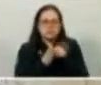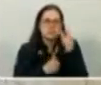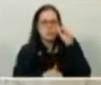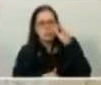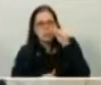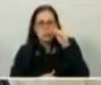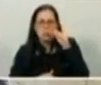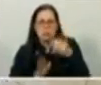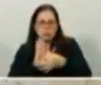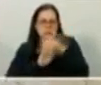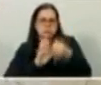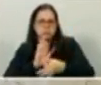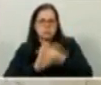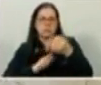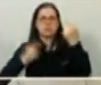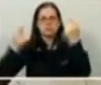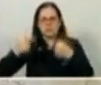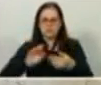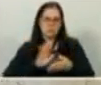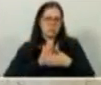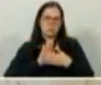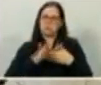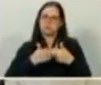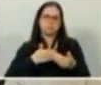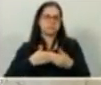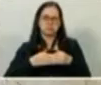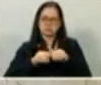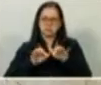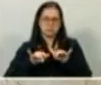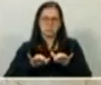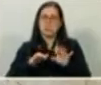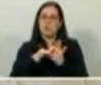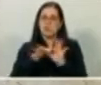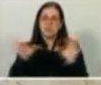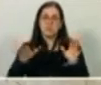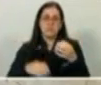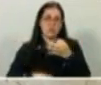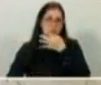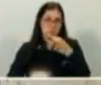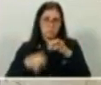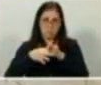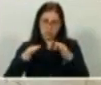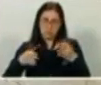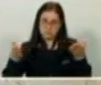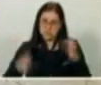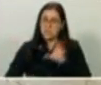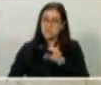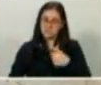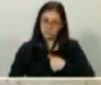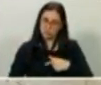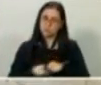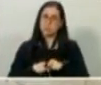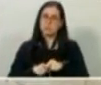crítica, desafios, propostas e etc. Assim é a democracia e assim também eu sou. Muito obrigado, senhor presidente, senhoras e senhores vereadores.